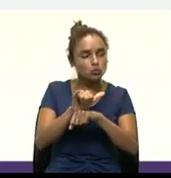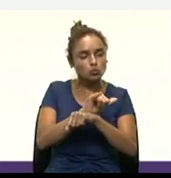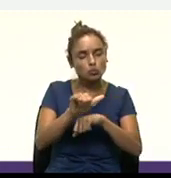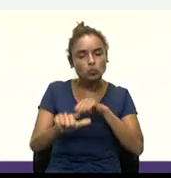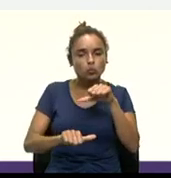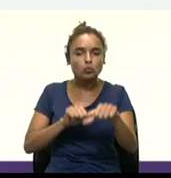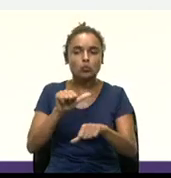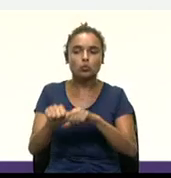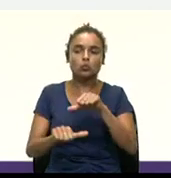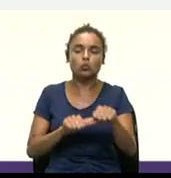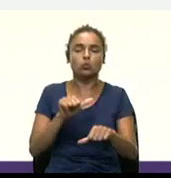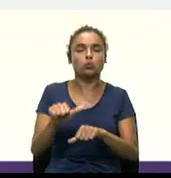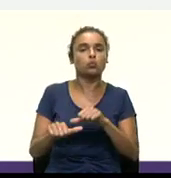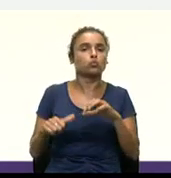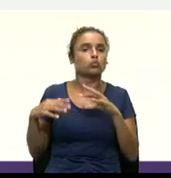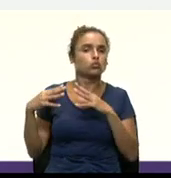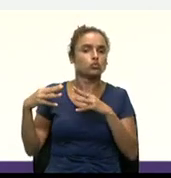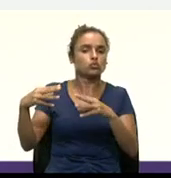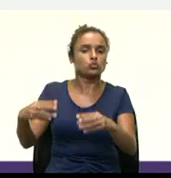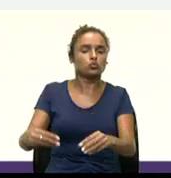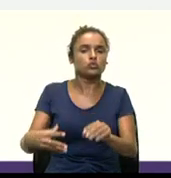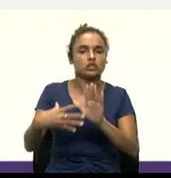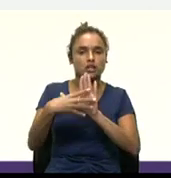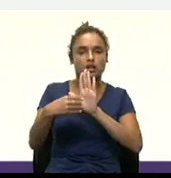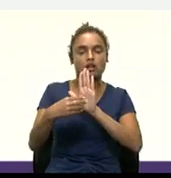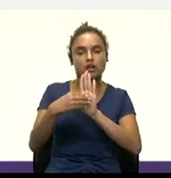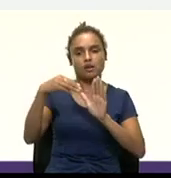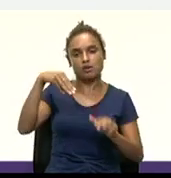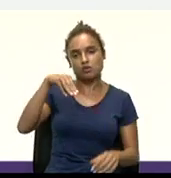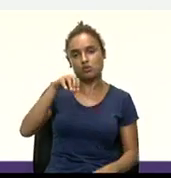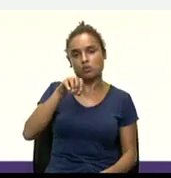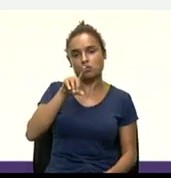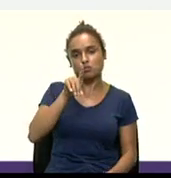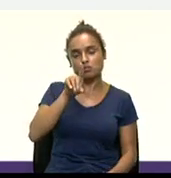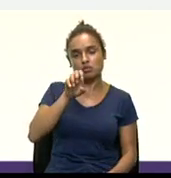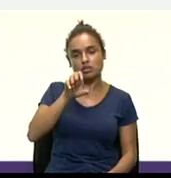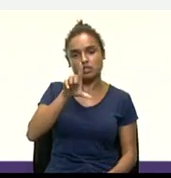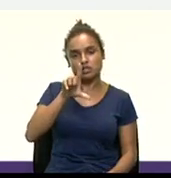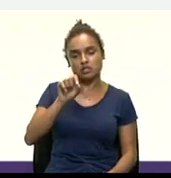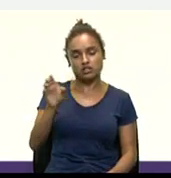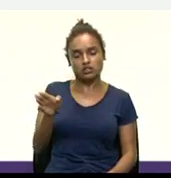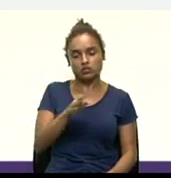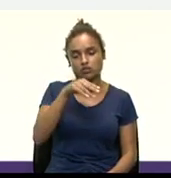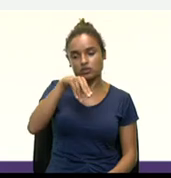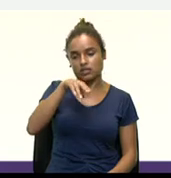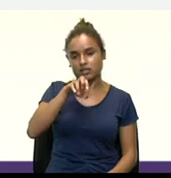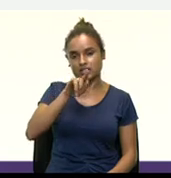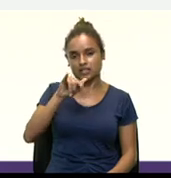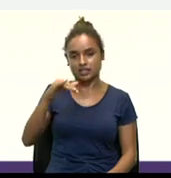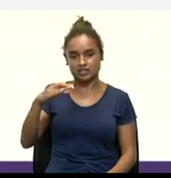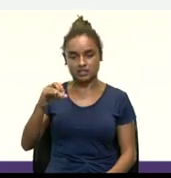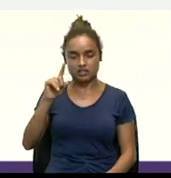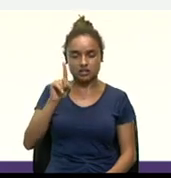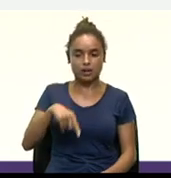muda o modelo de negócio. Olha só, as principais